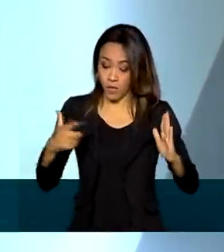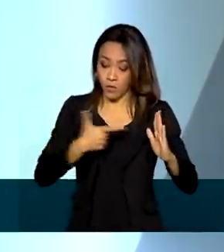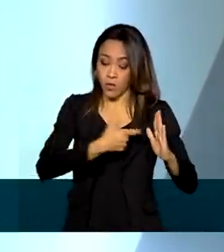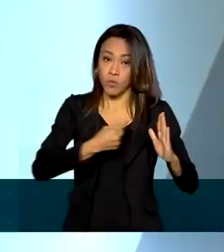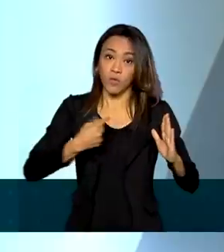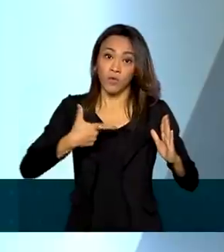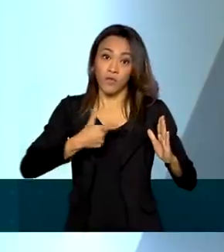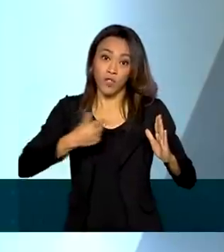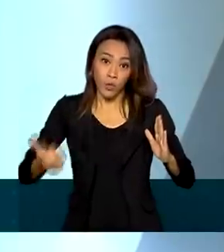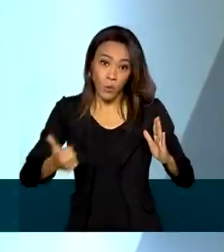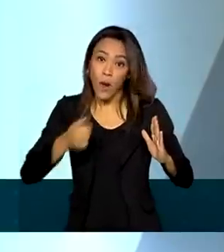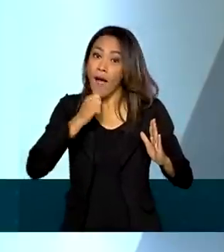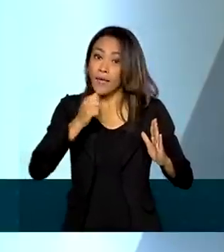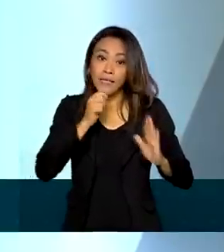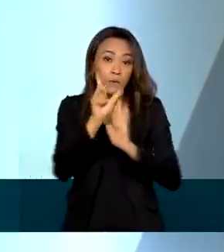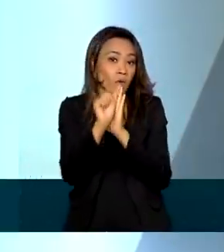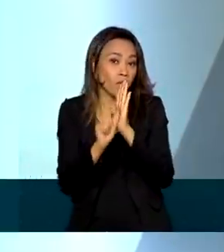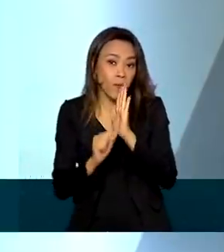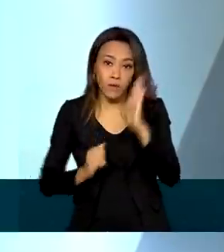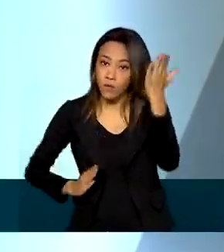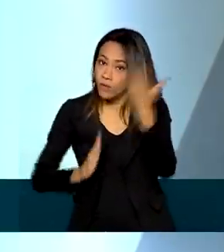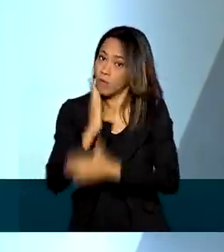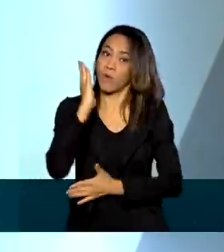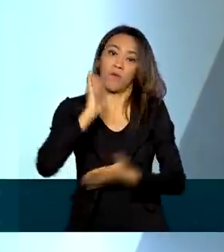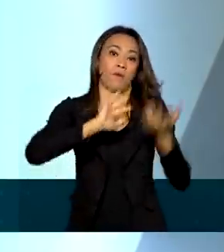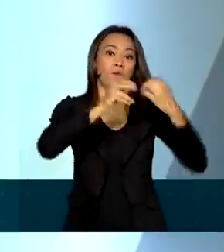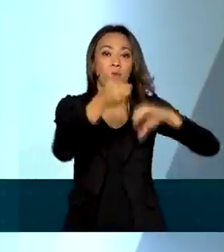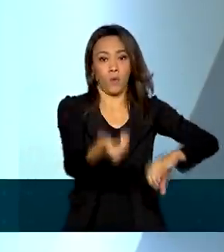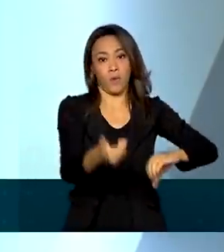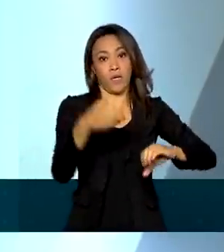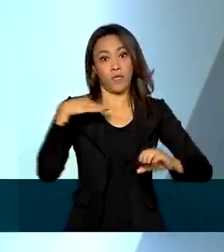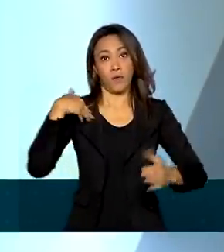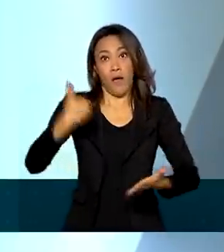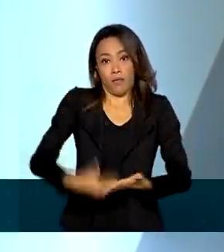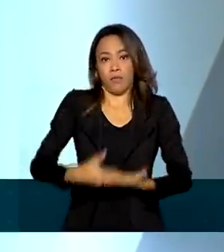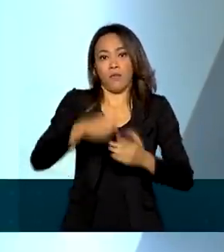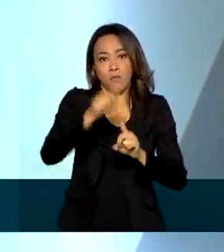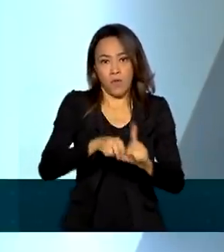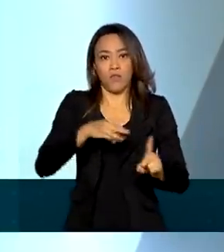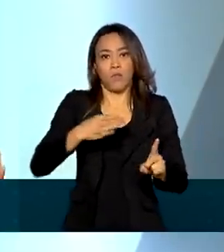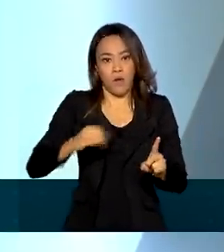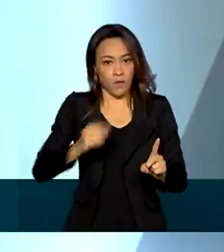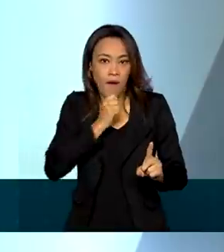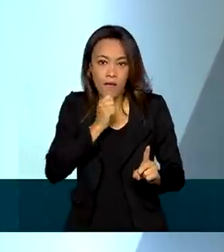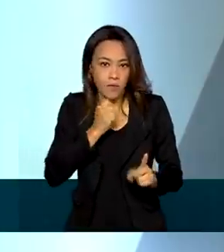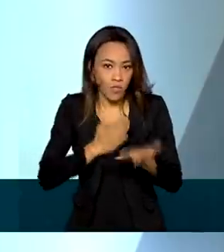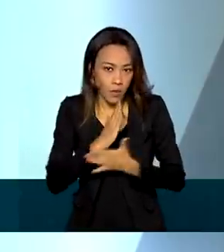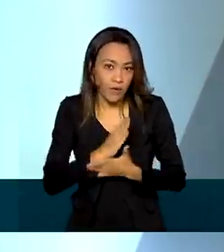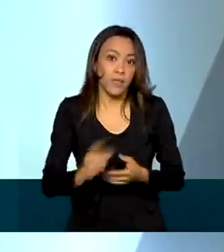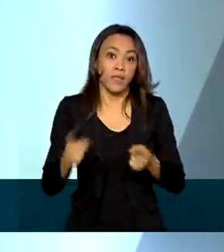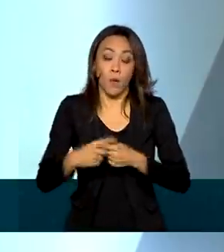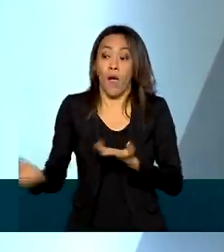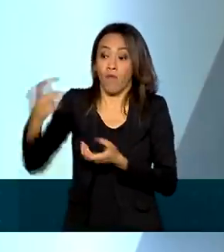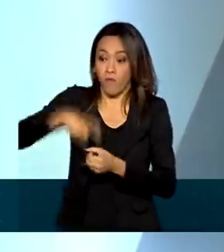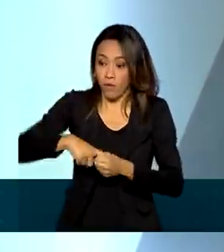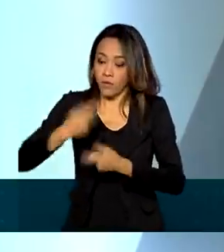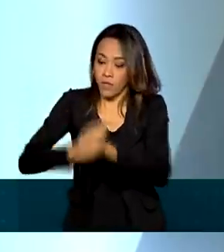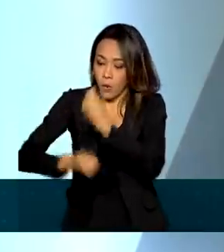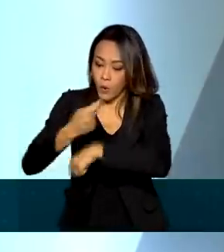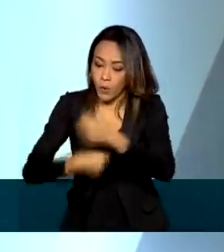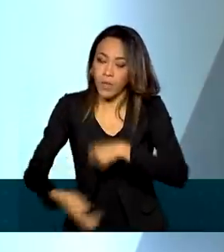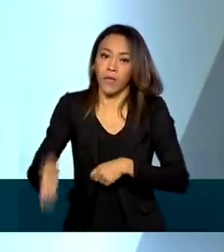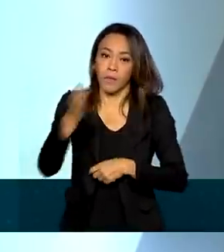sido aprovado pelo Congresso ainda, até março deste ano. Portanto, esses dois fatores, retomada da economia e